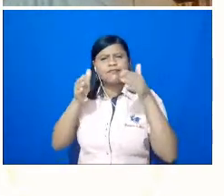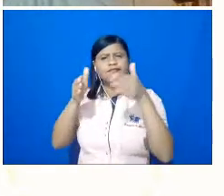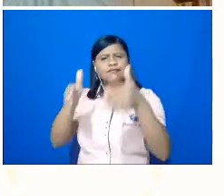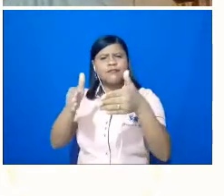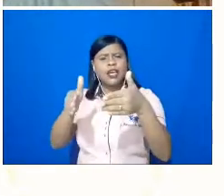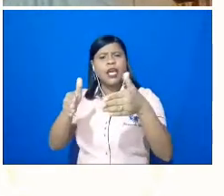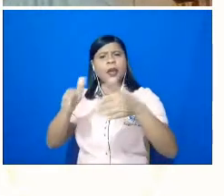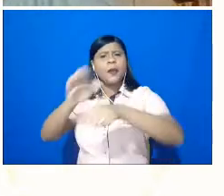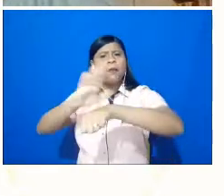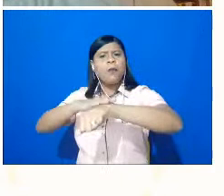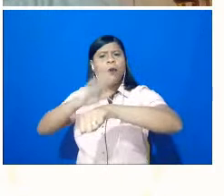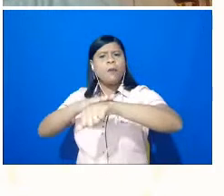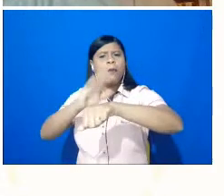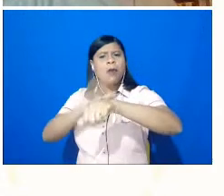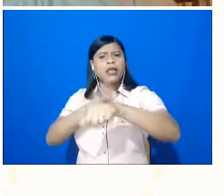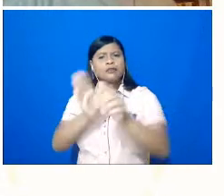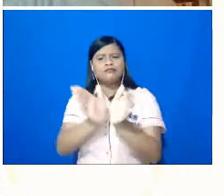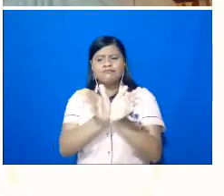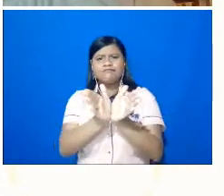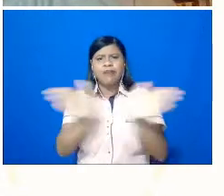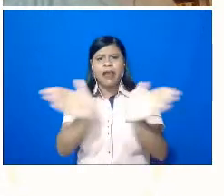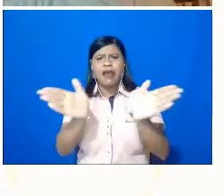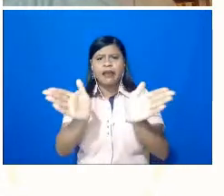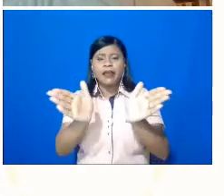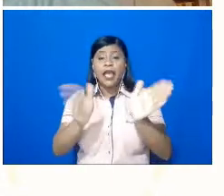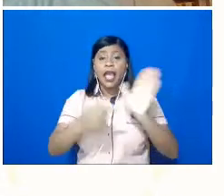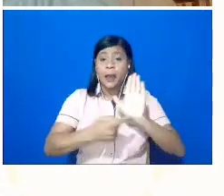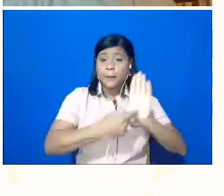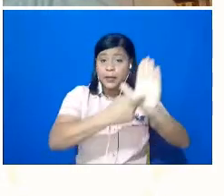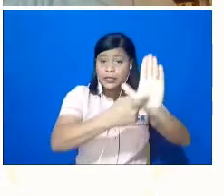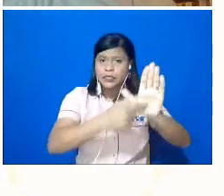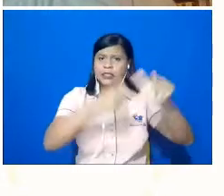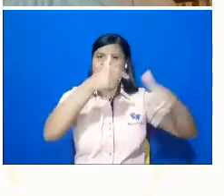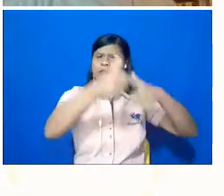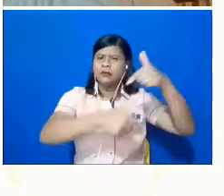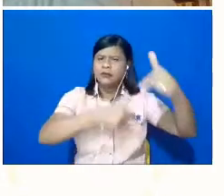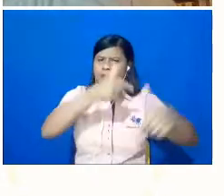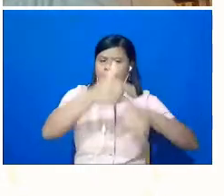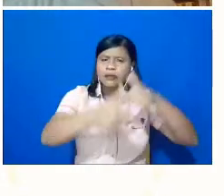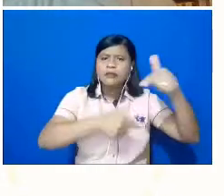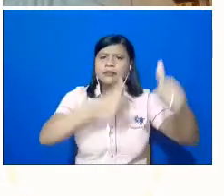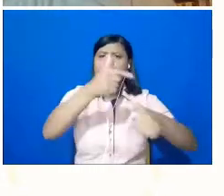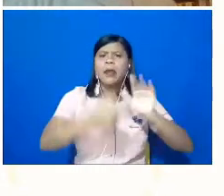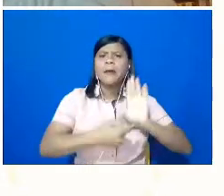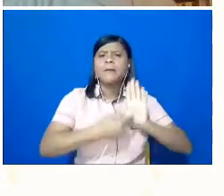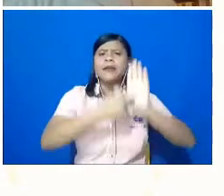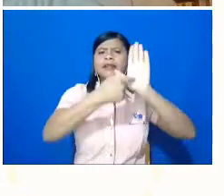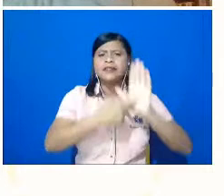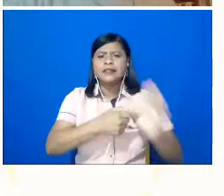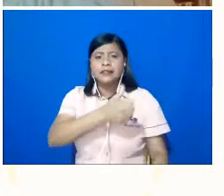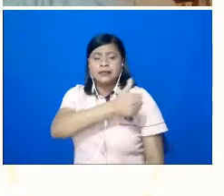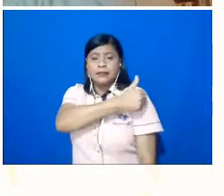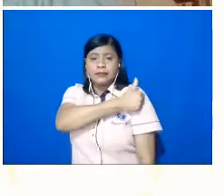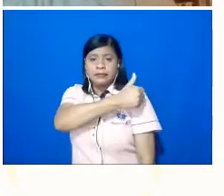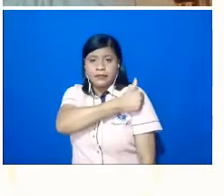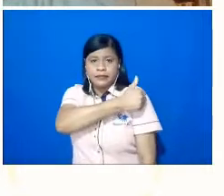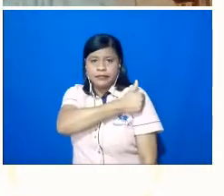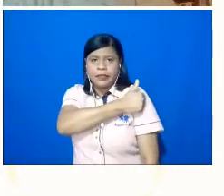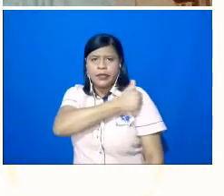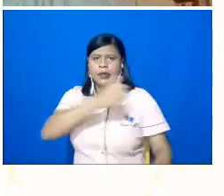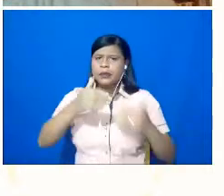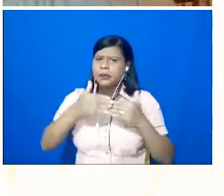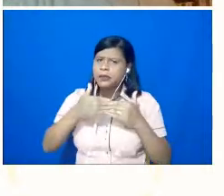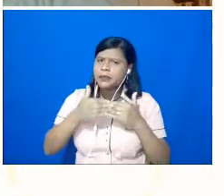paralelos, as apresentações, os trabalhos, a apresentação dos estudantes, ao longo de